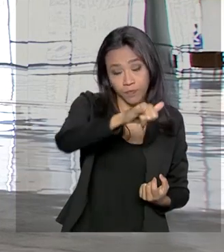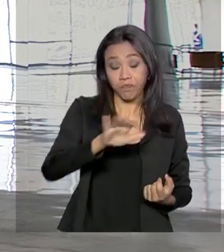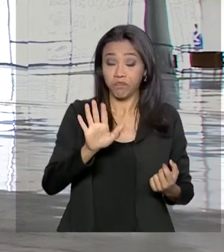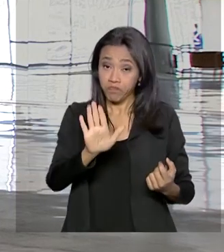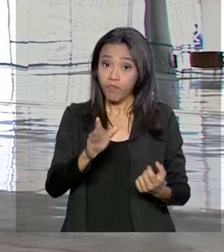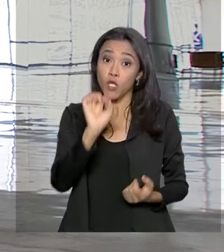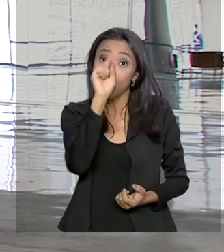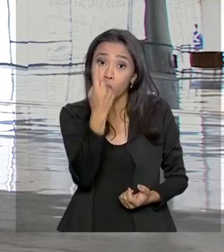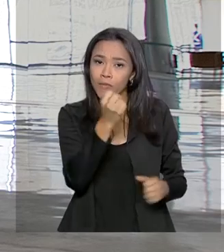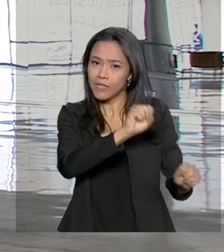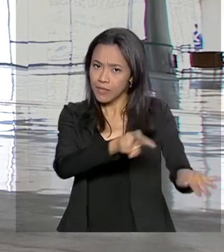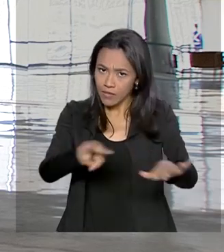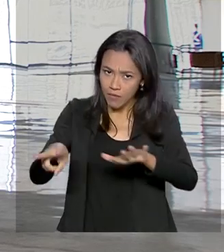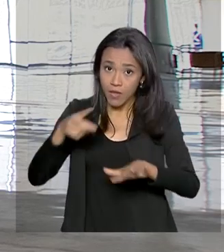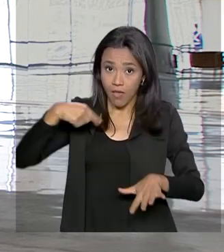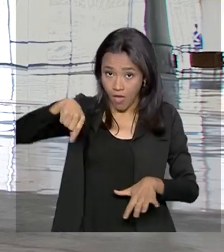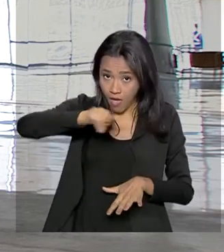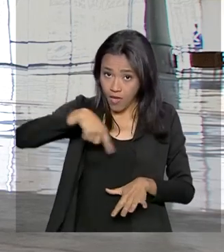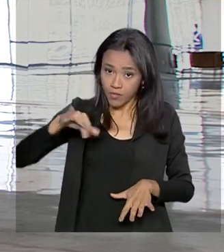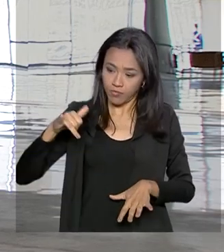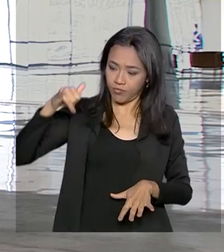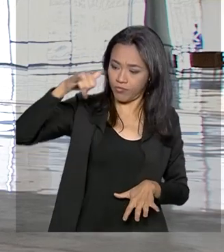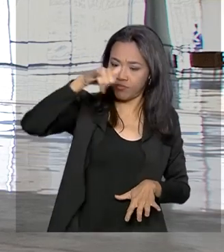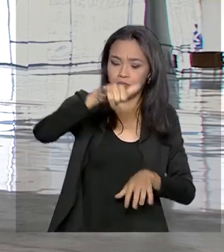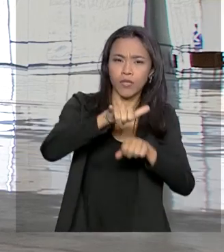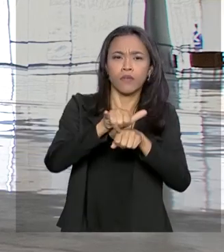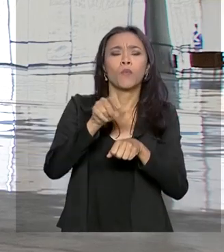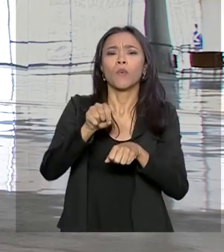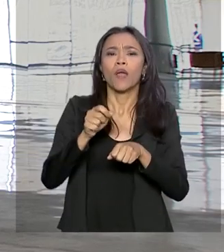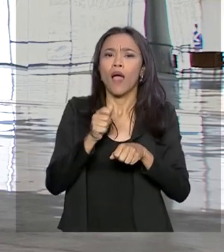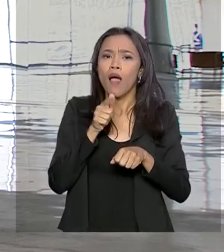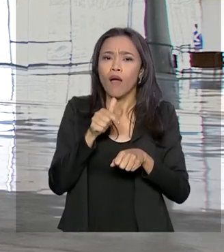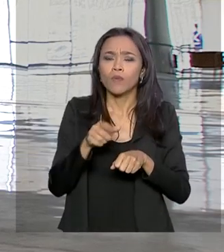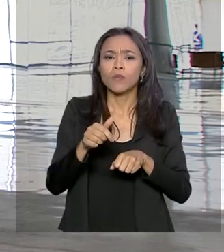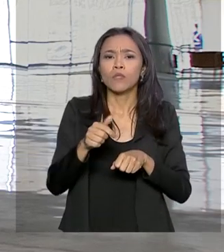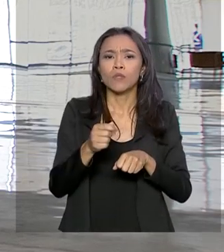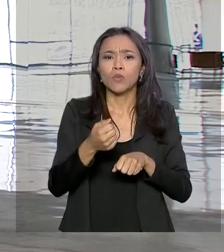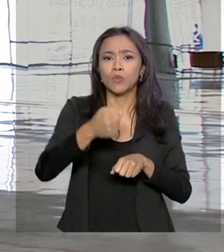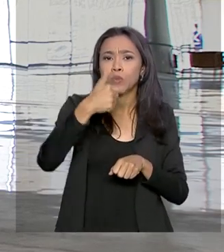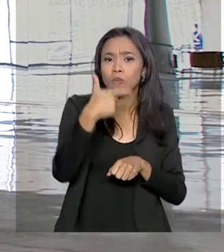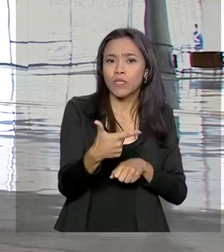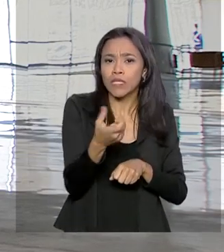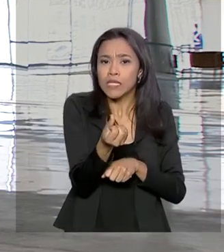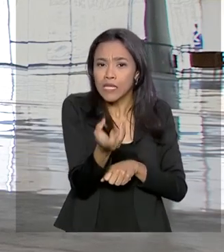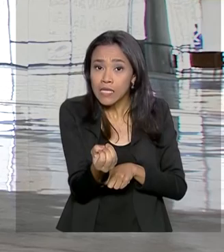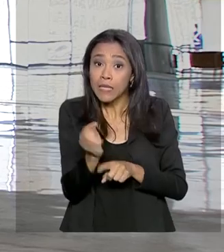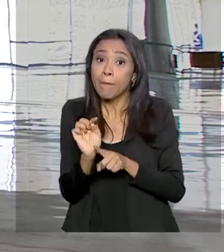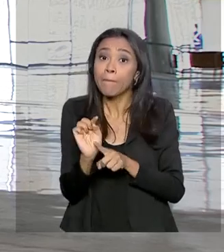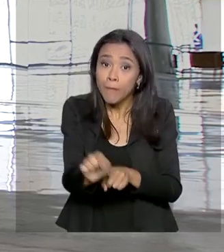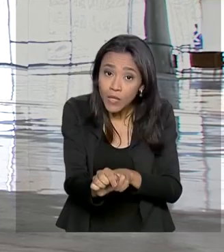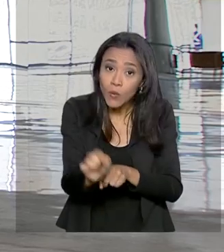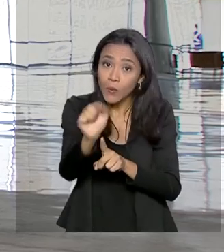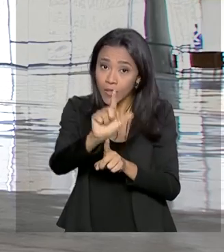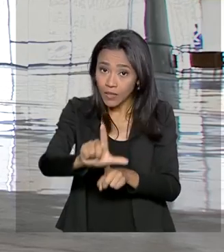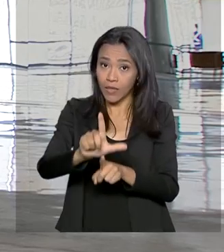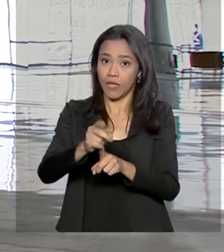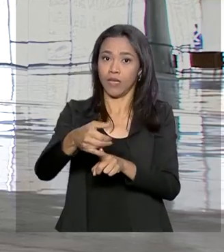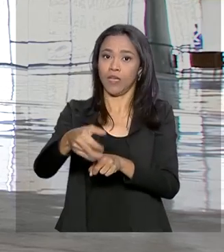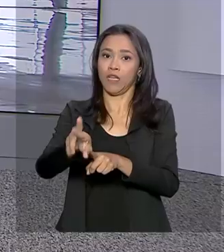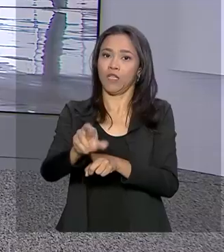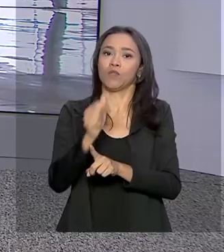apenas uma semana, essas aeronaves já lançaram cerca de 260 mil litros de água sobre as chamas.